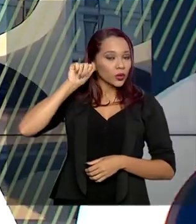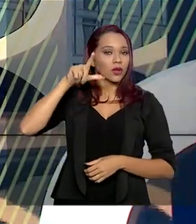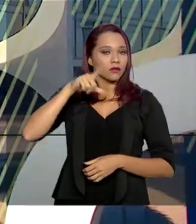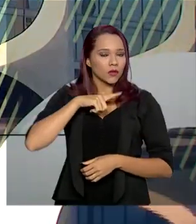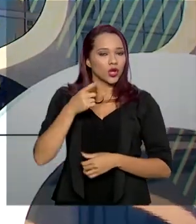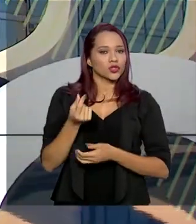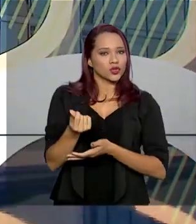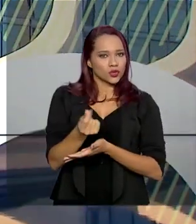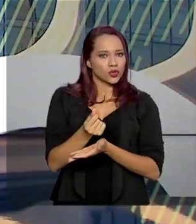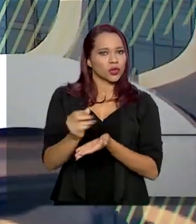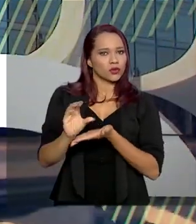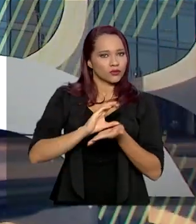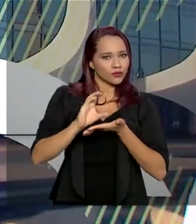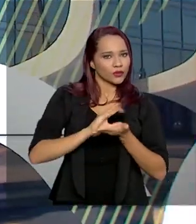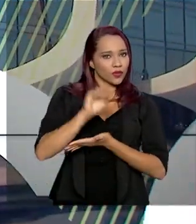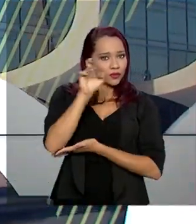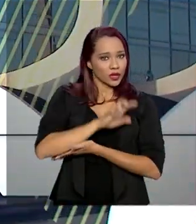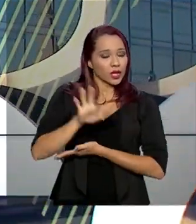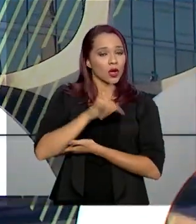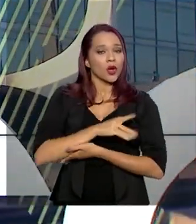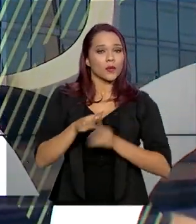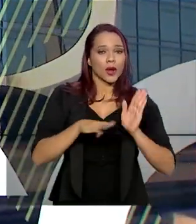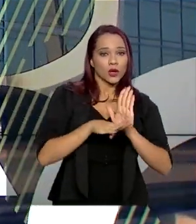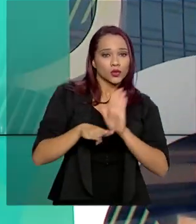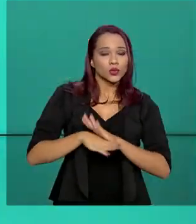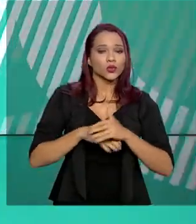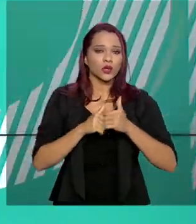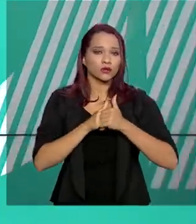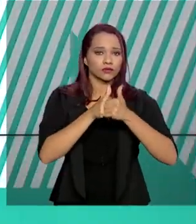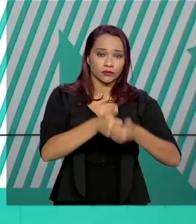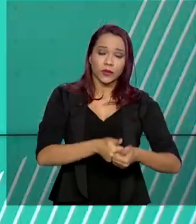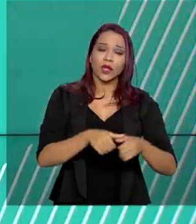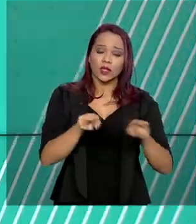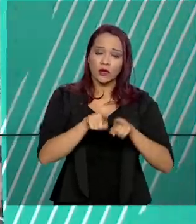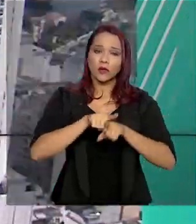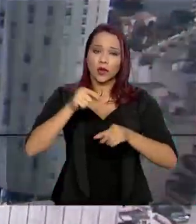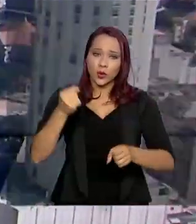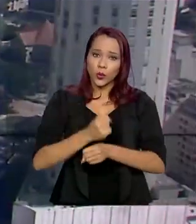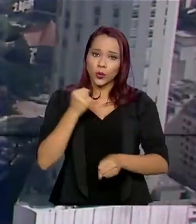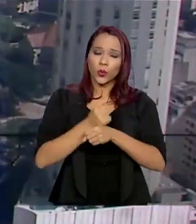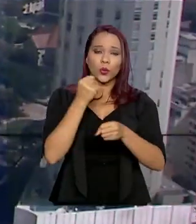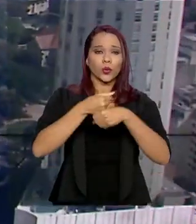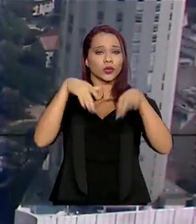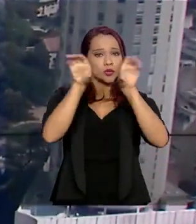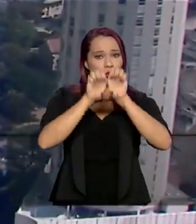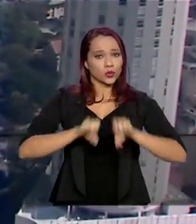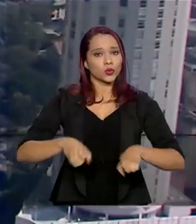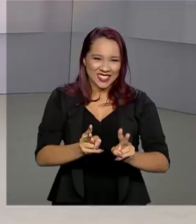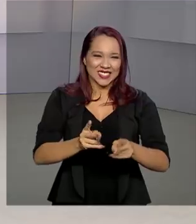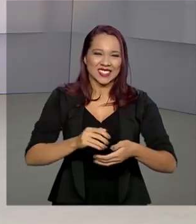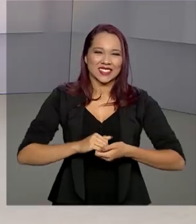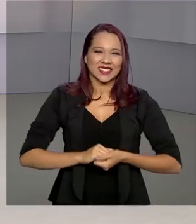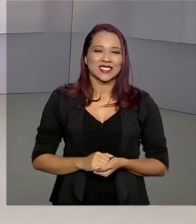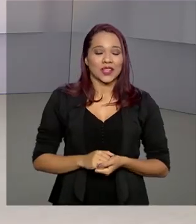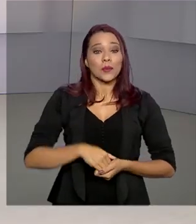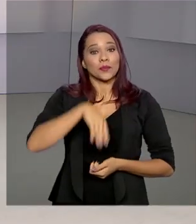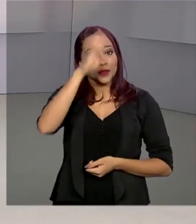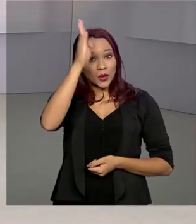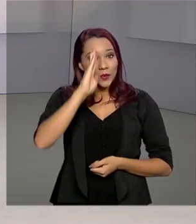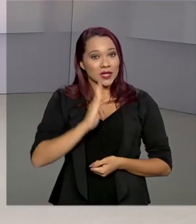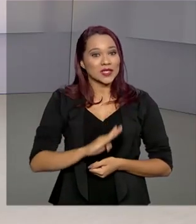recursos federais para ações de socorro, assistência e reconstrução de estruturas danificadas. O Brasil